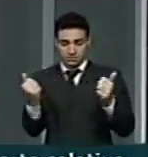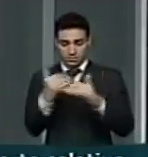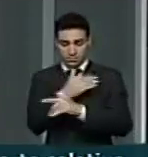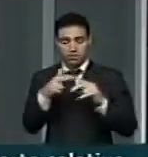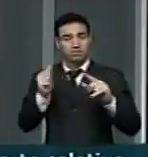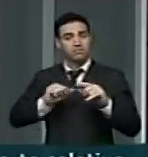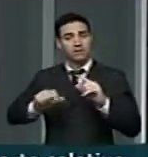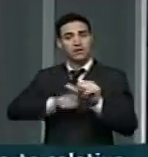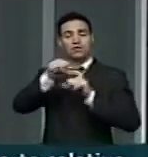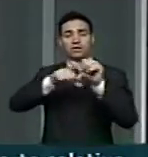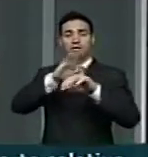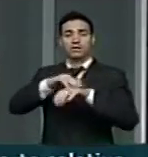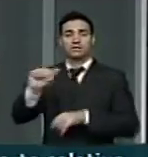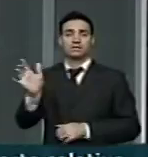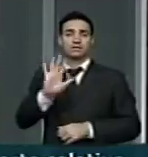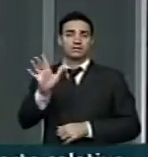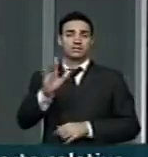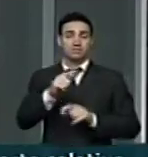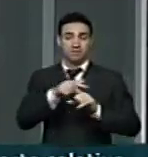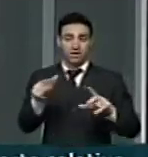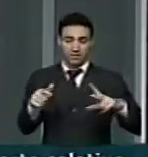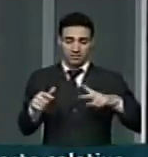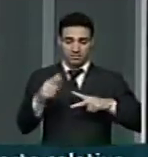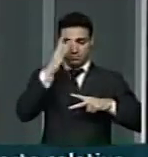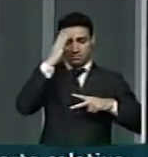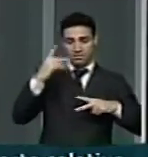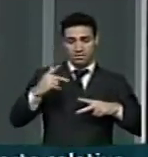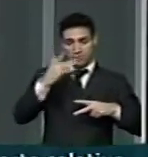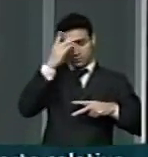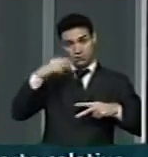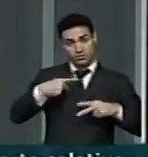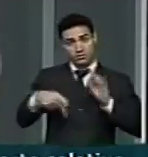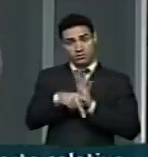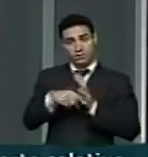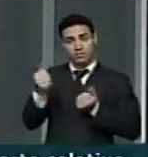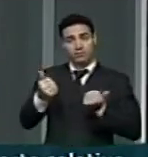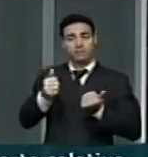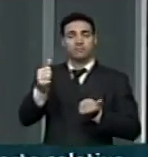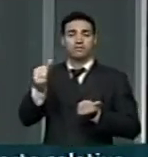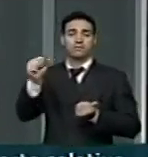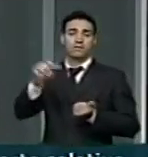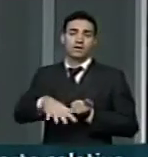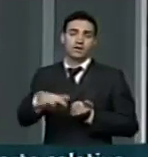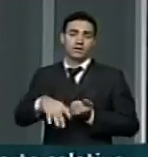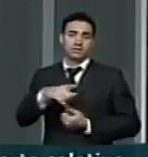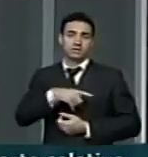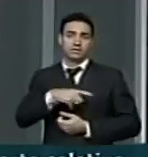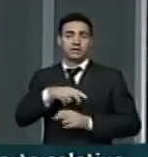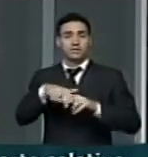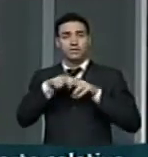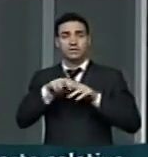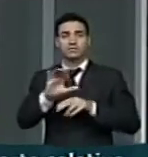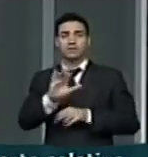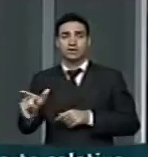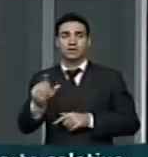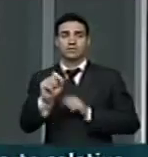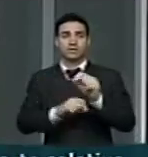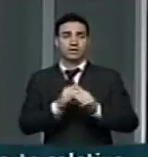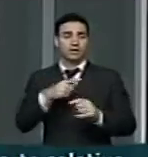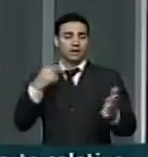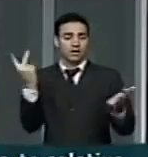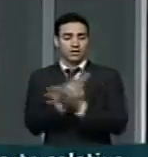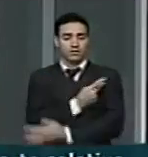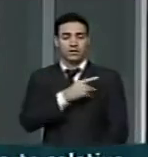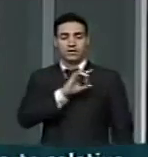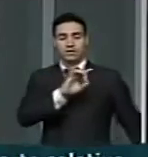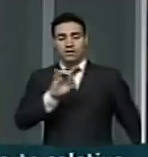encarecendo e o transporte privado está ficando mais barato. E, obviamente, isso aí chega a certo